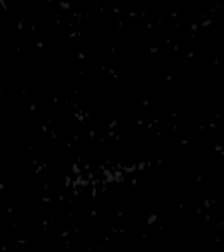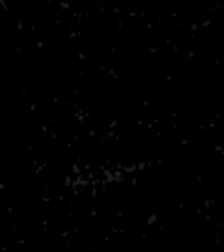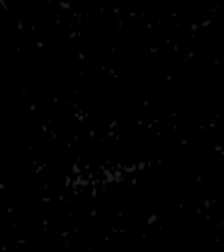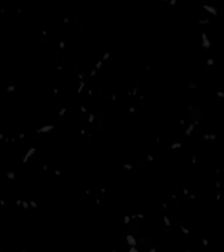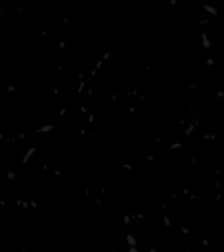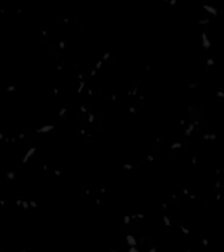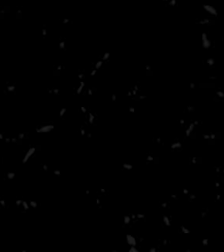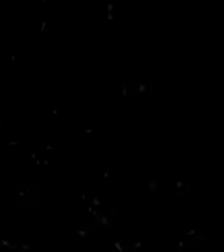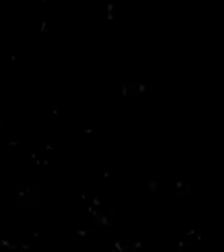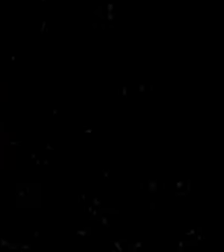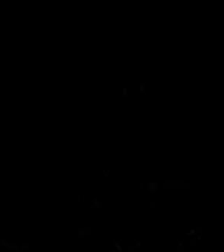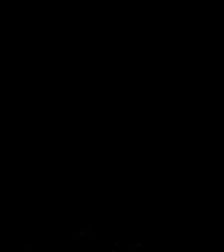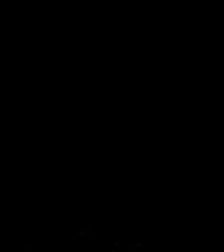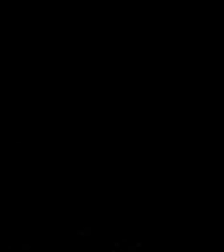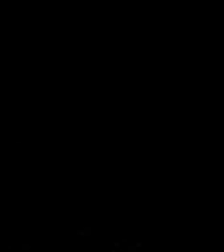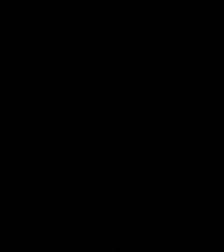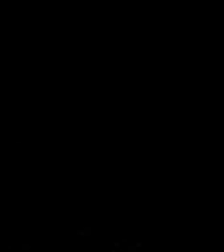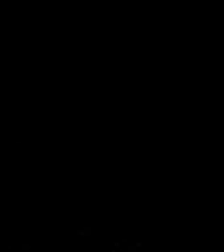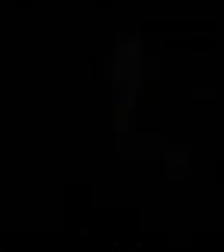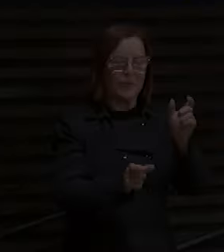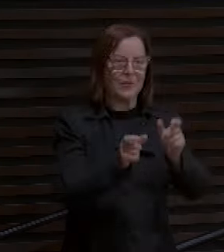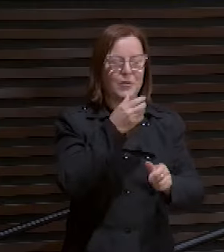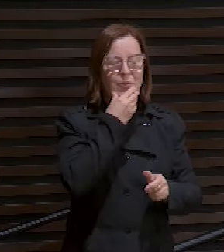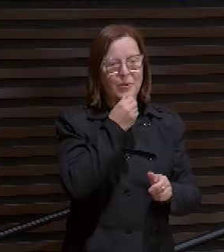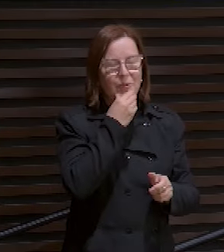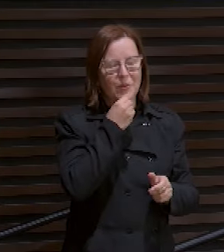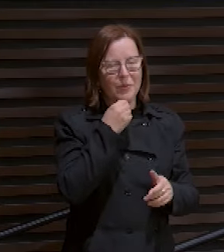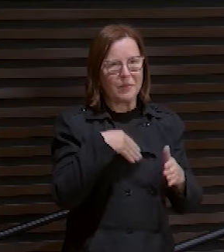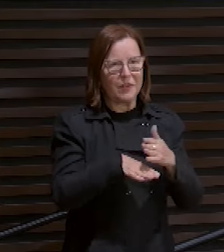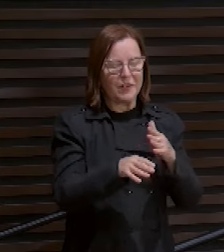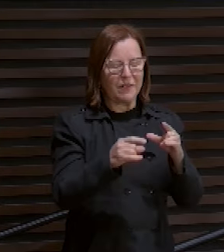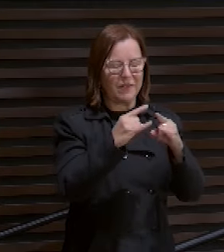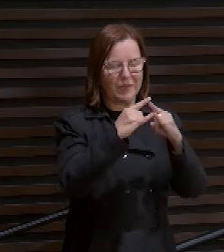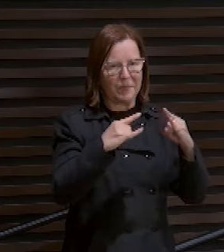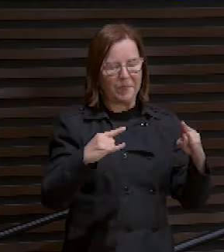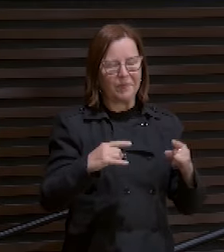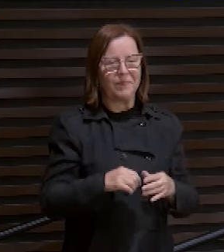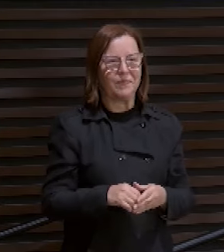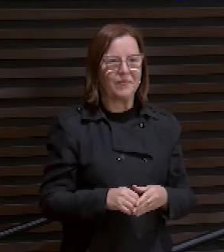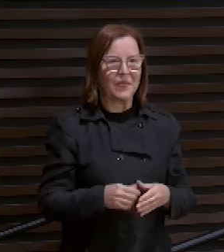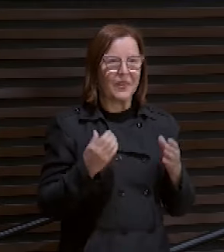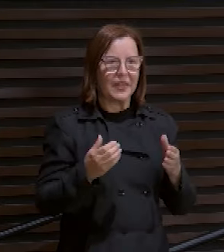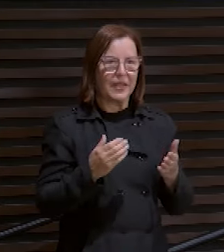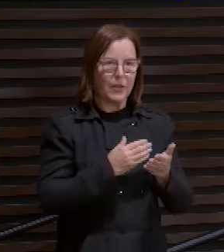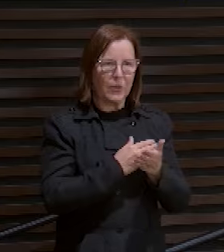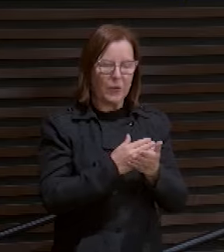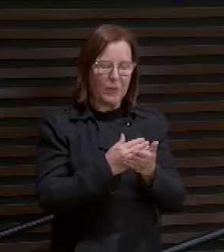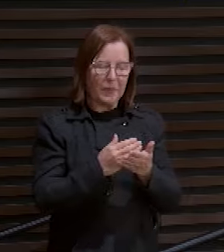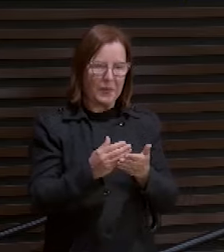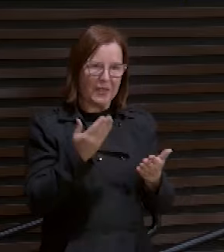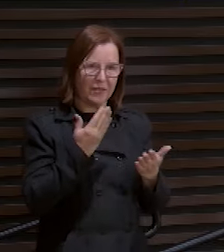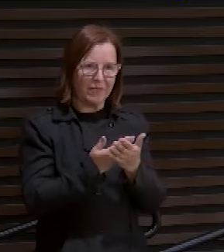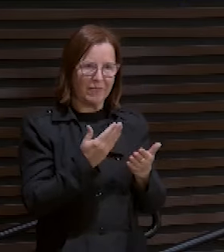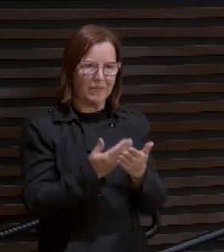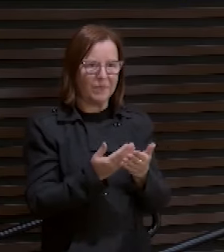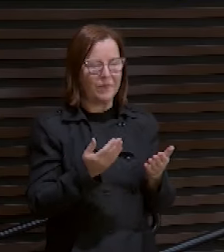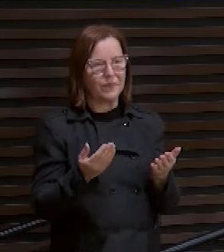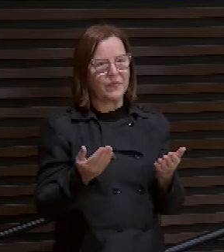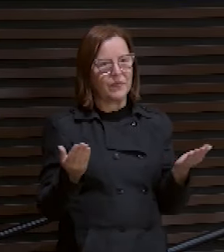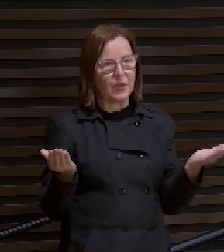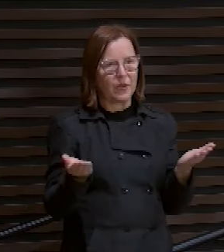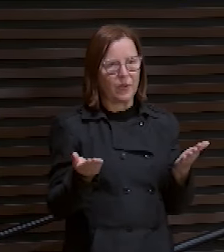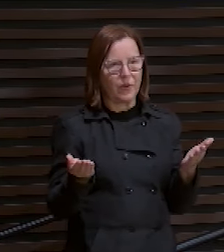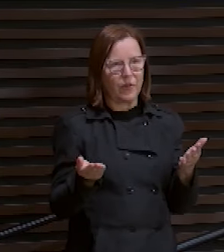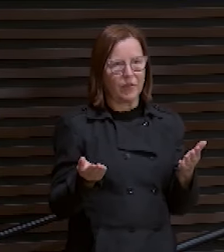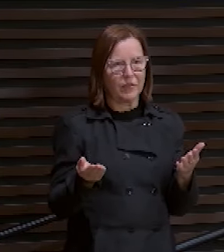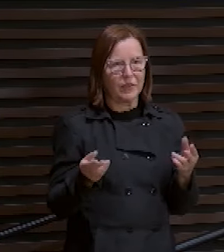Transcribed Eu quero começar a tratar com a igreja hoje sobre